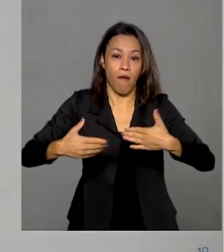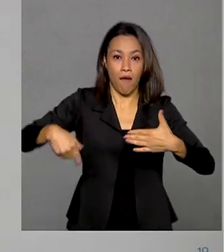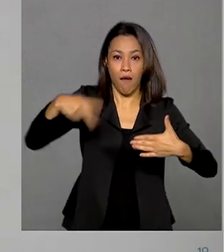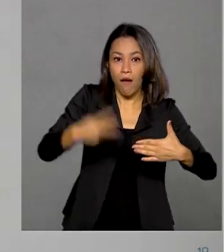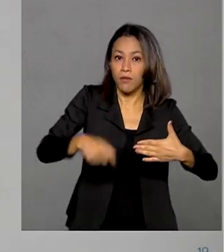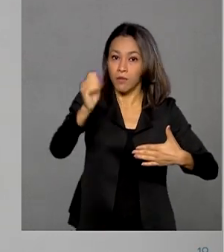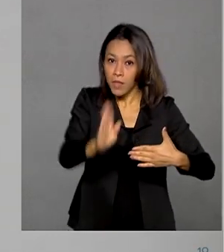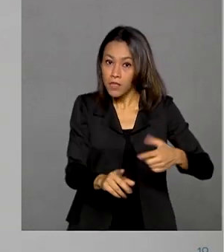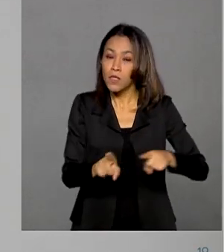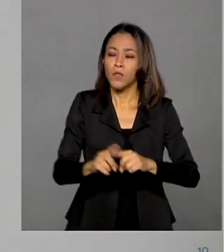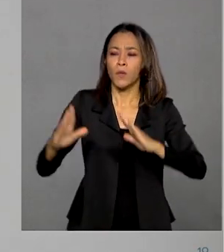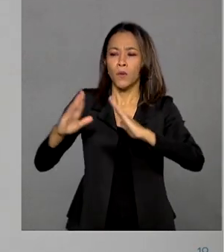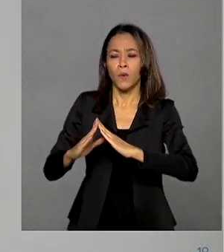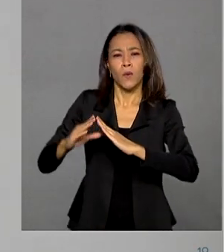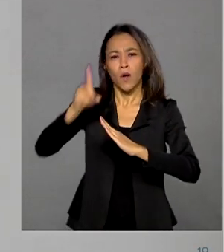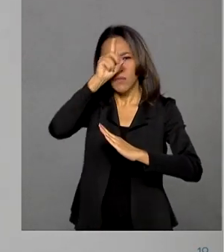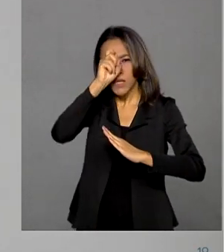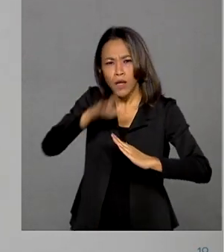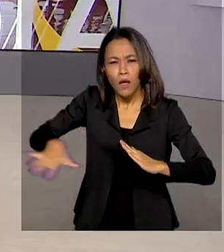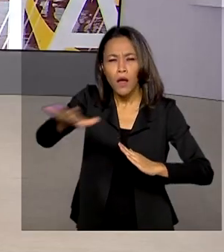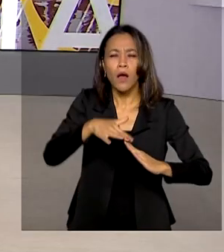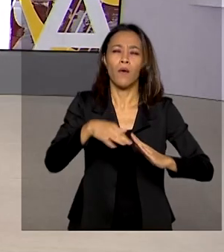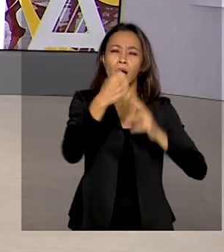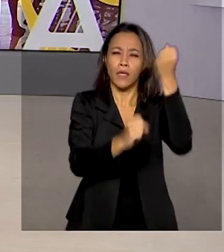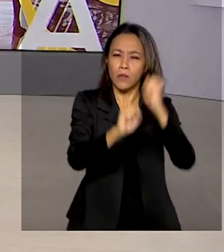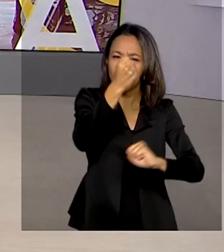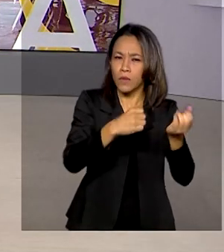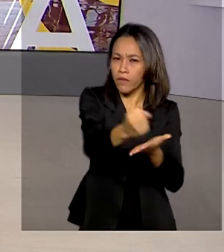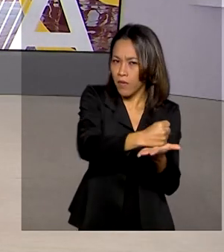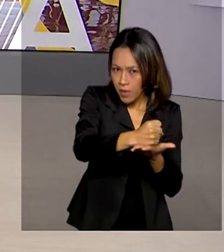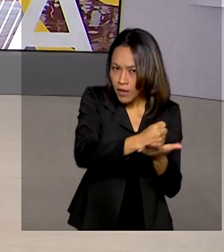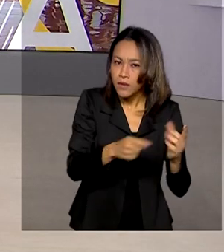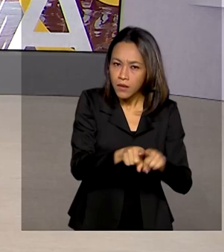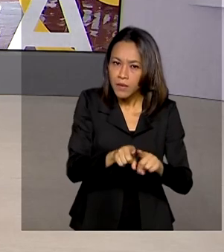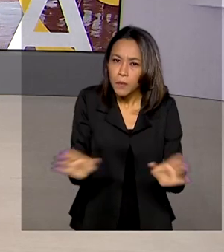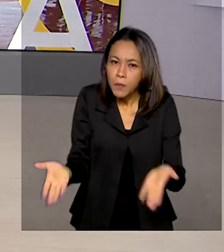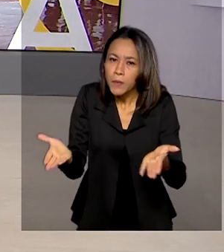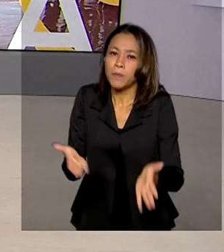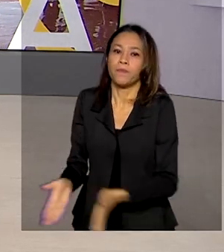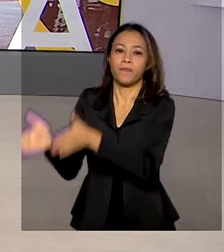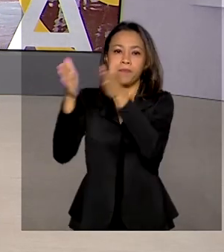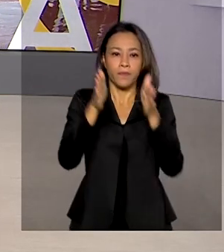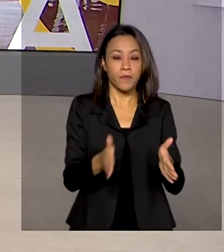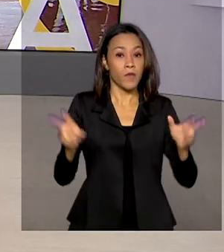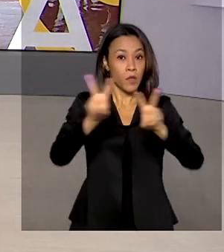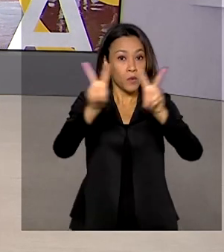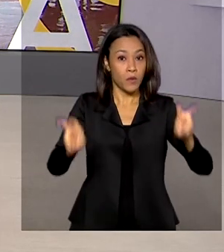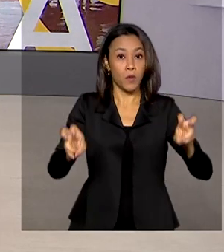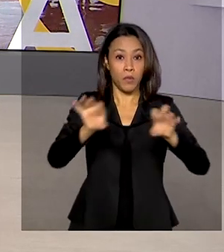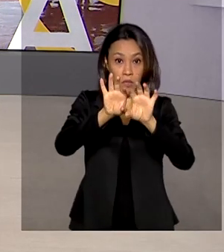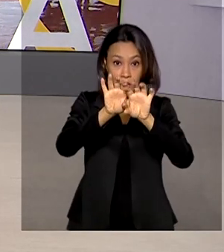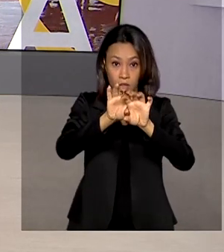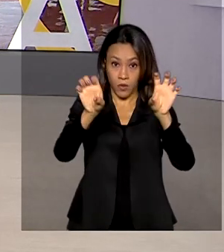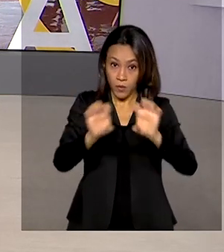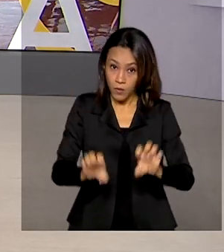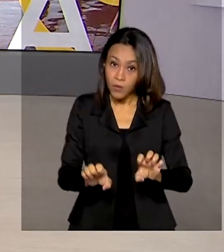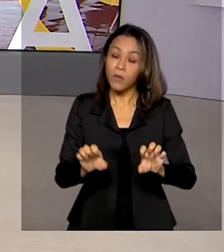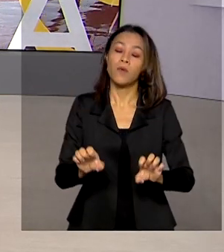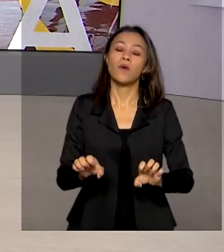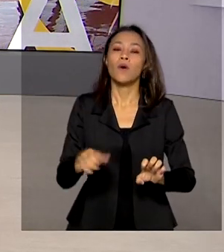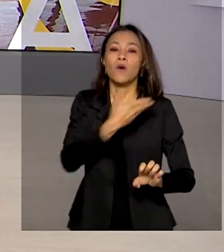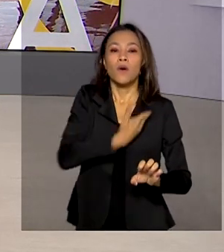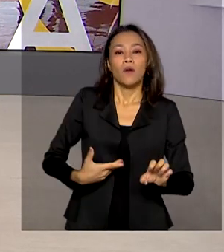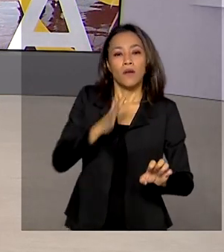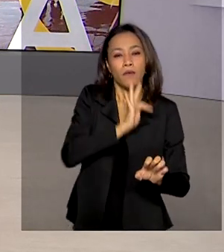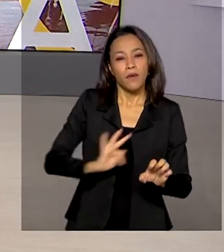rede hospitalar, nossa indústria farmacêutica. E ainda falando de infraestrutura, o governo federal prepara para este ano